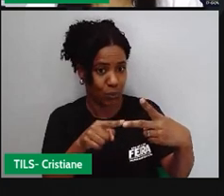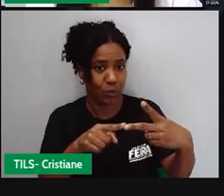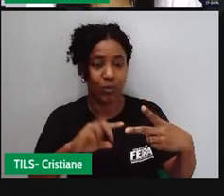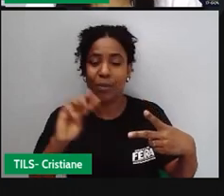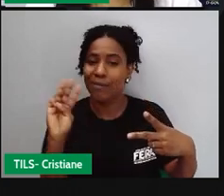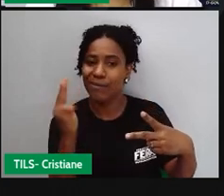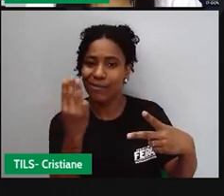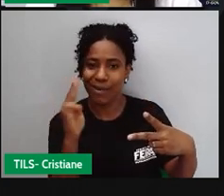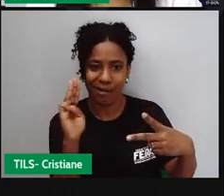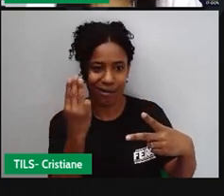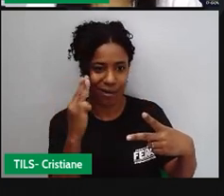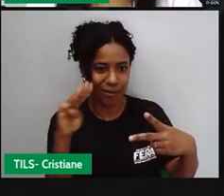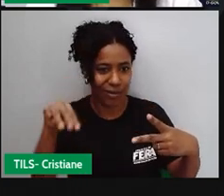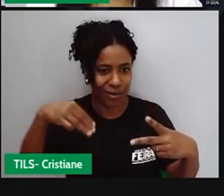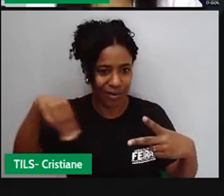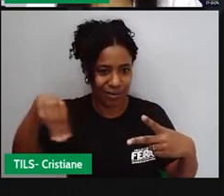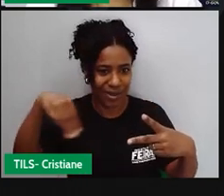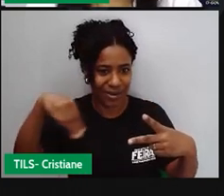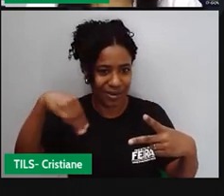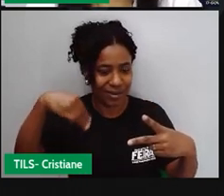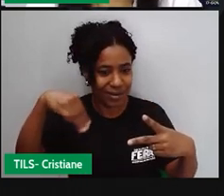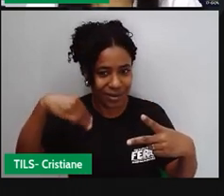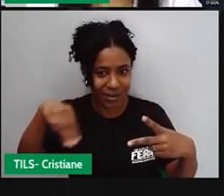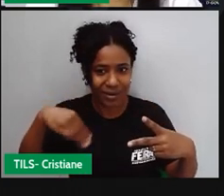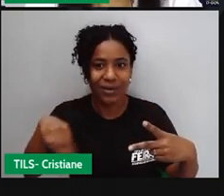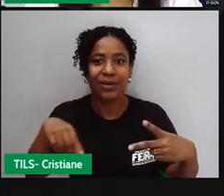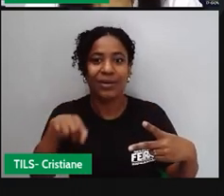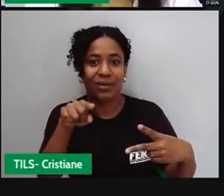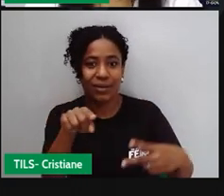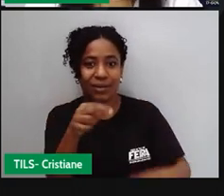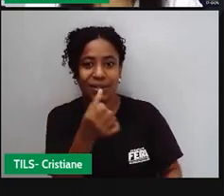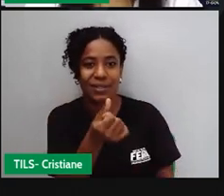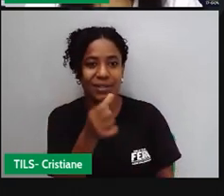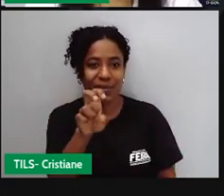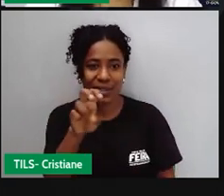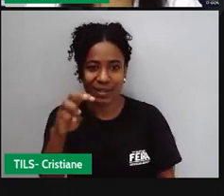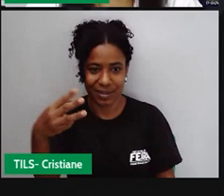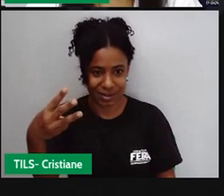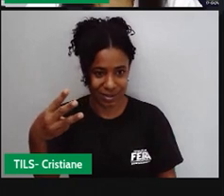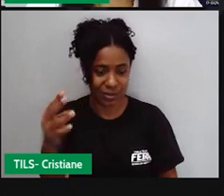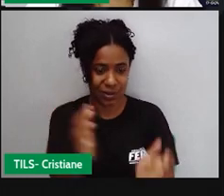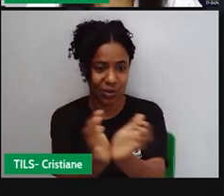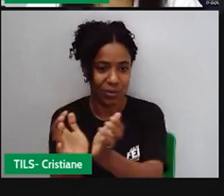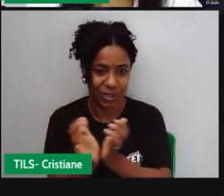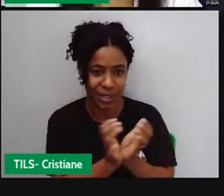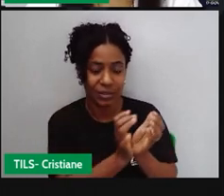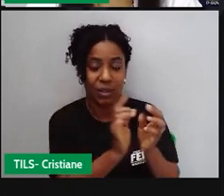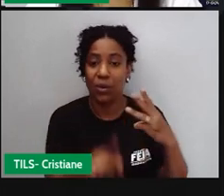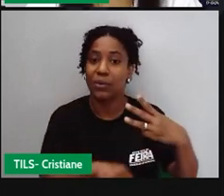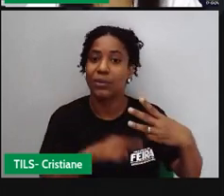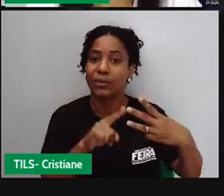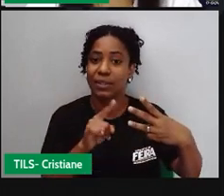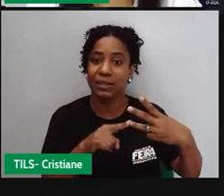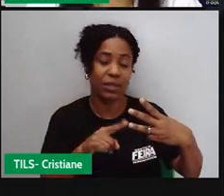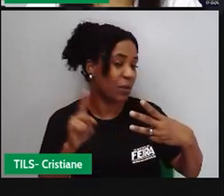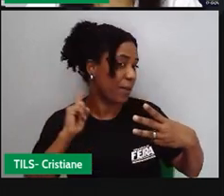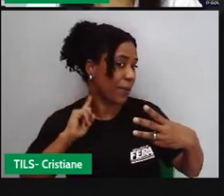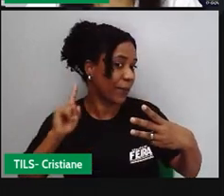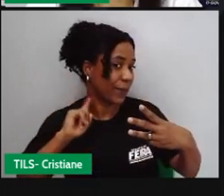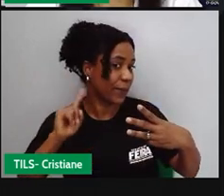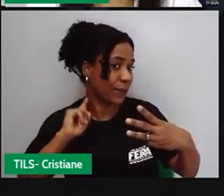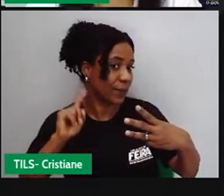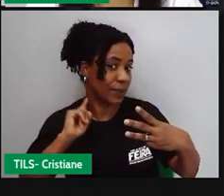653 comunidades, em terceiro Minas Gerais, com 275